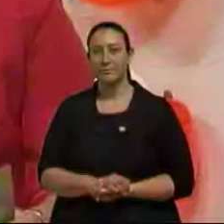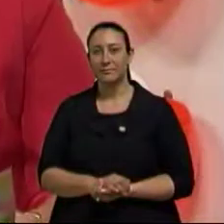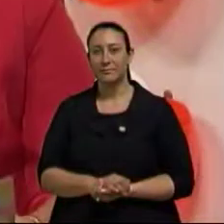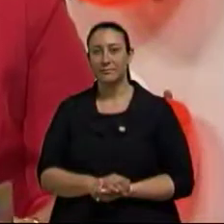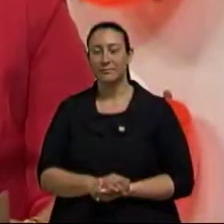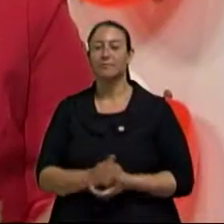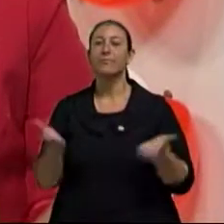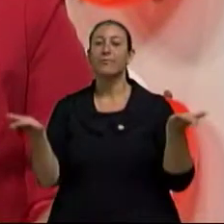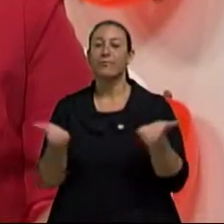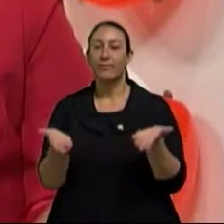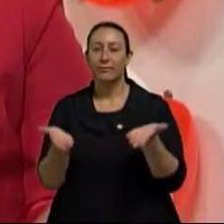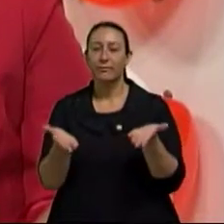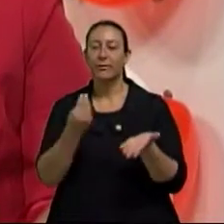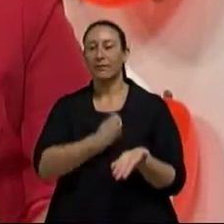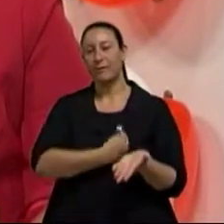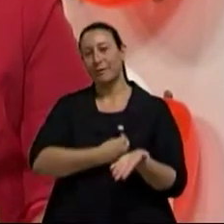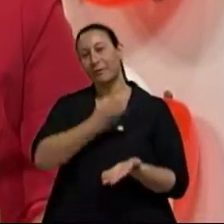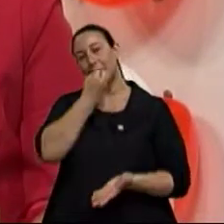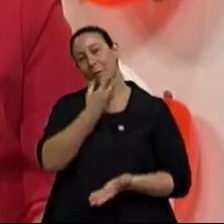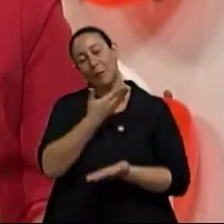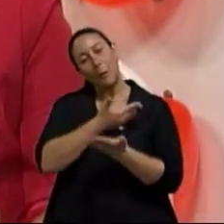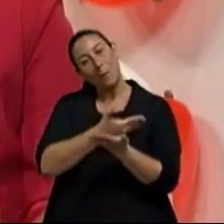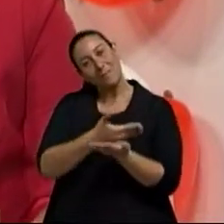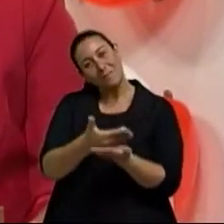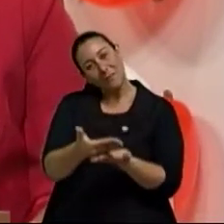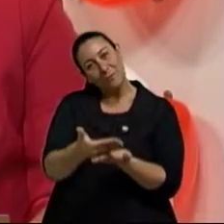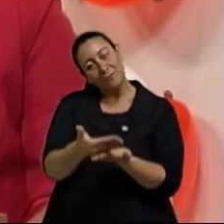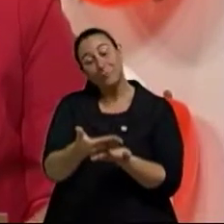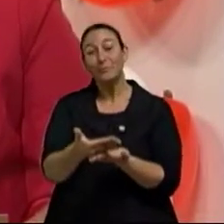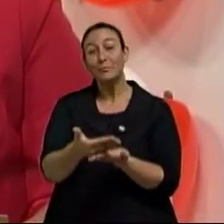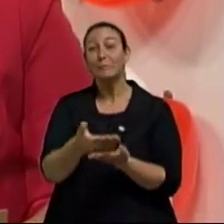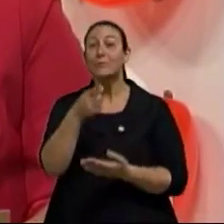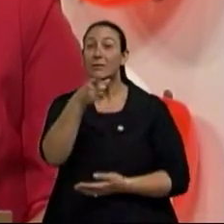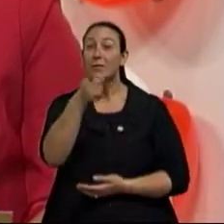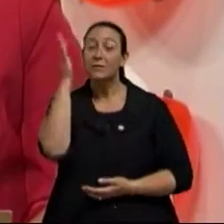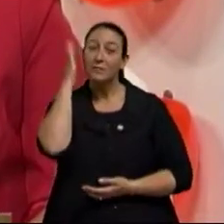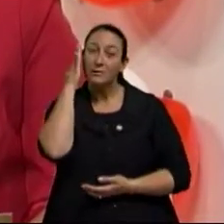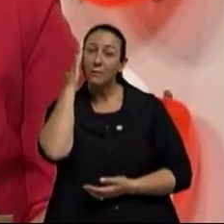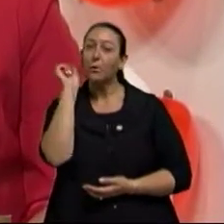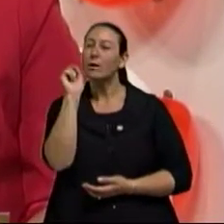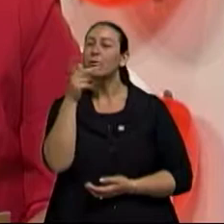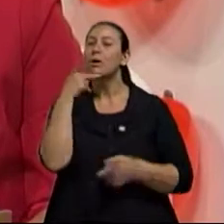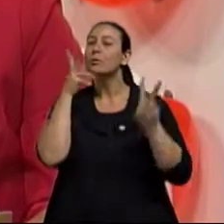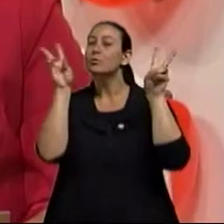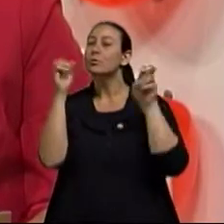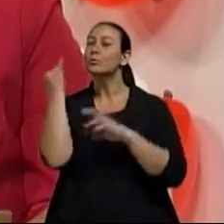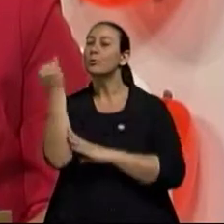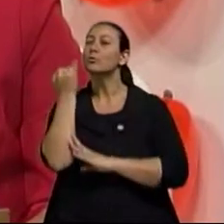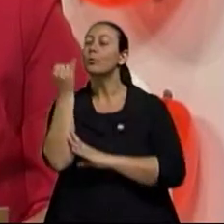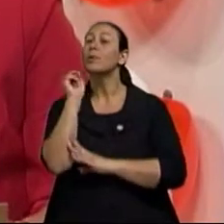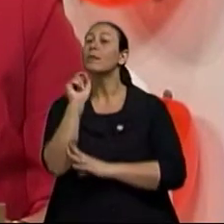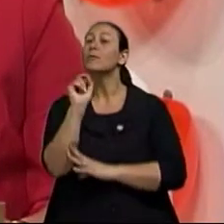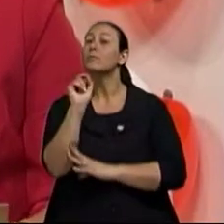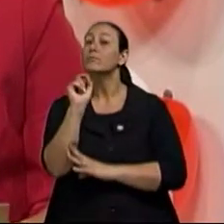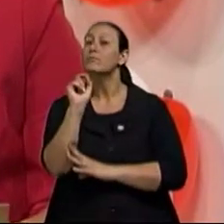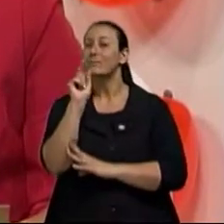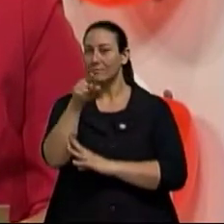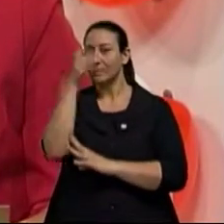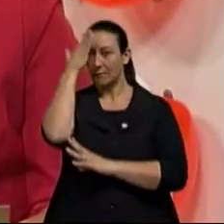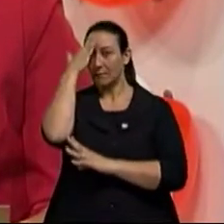Olá, o nosso Viva Bem está começando e hoje continuamos mais um assunto importante da série